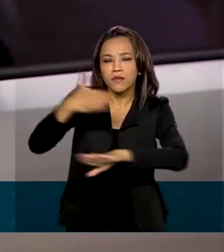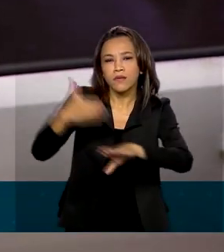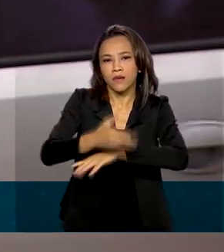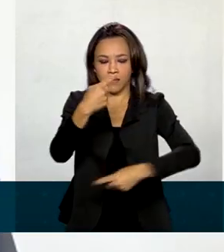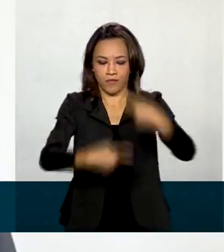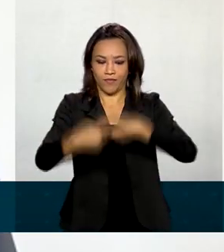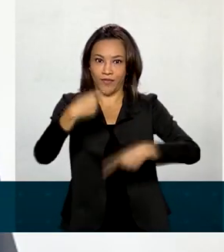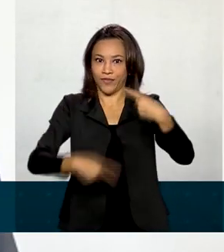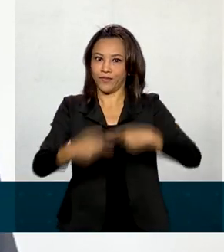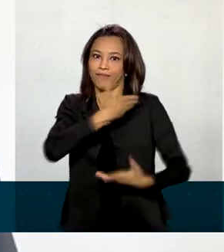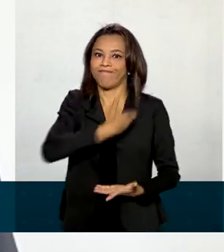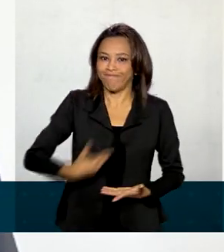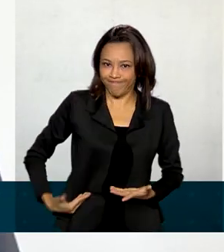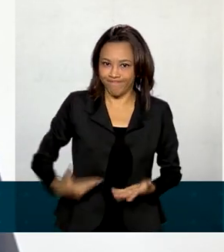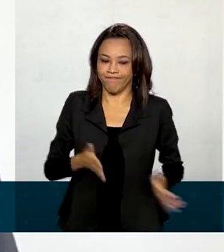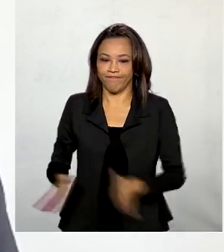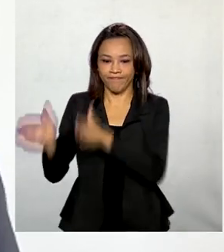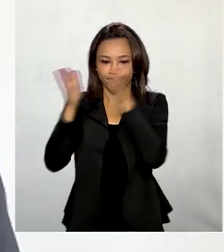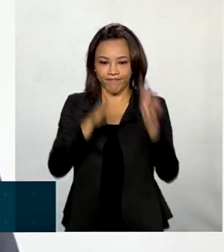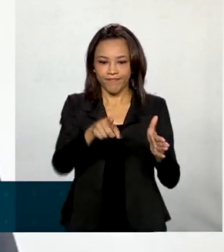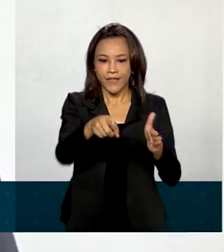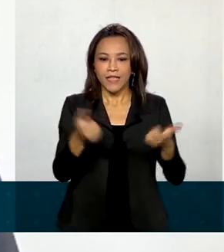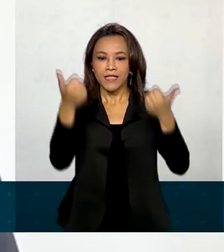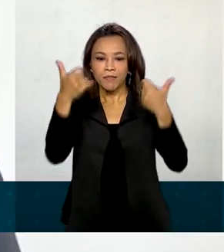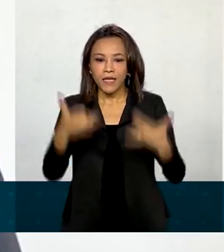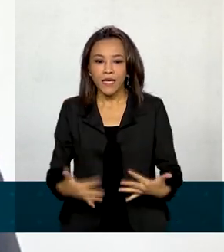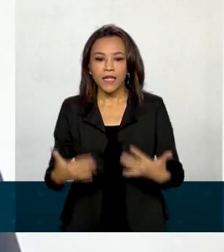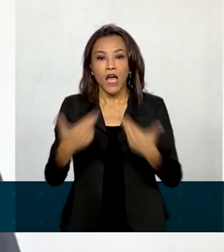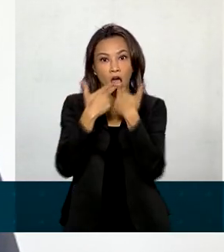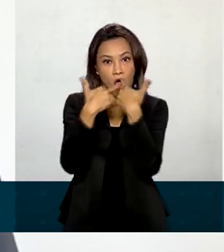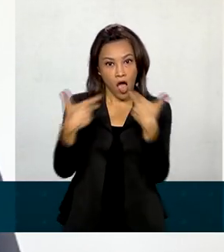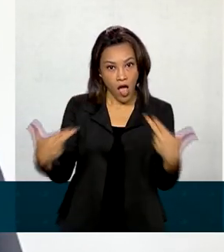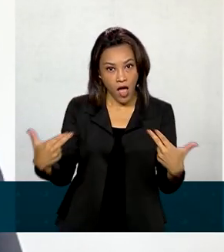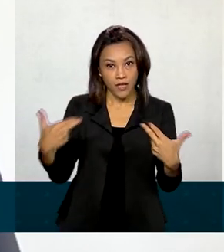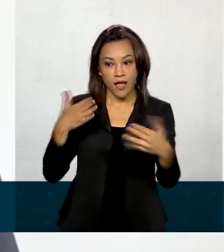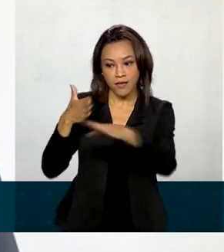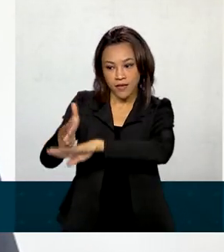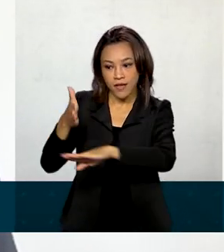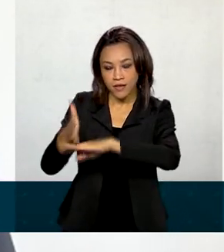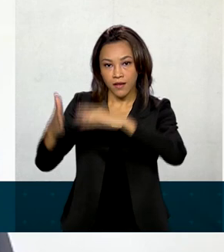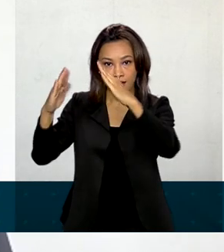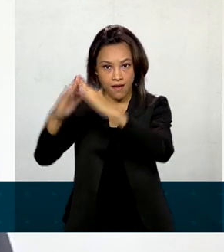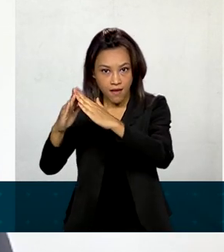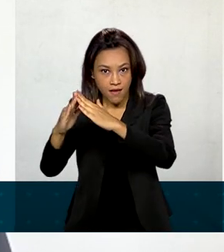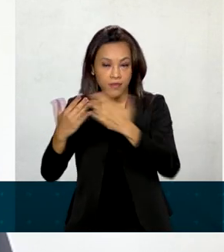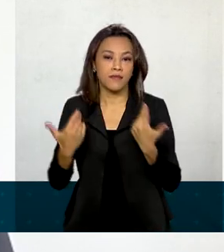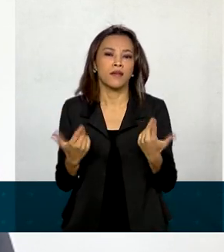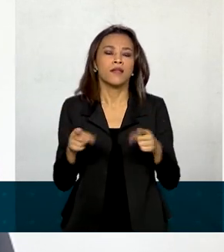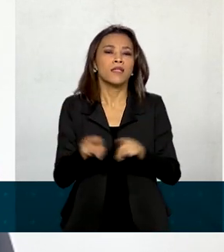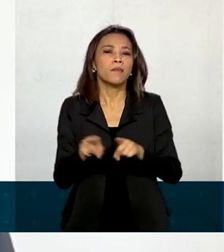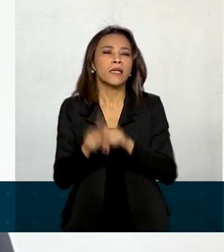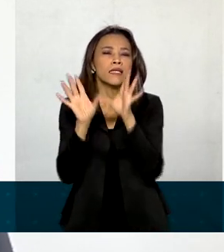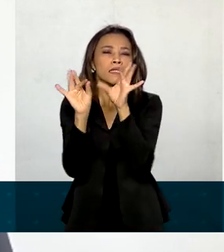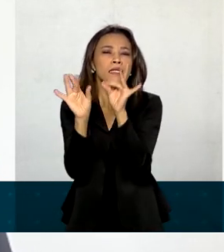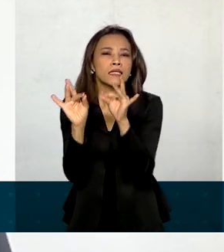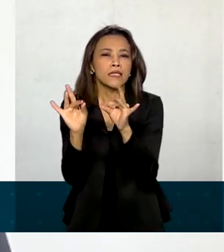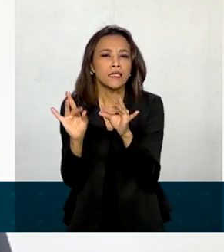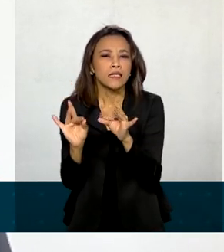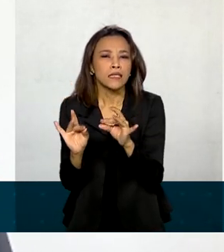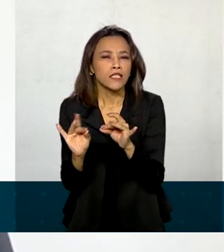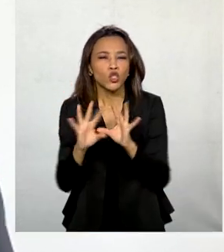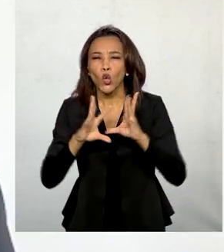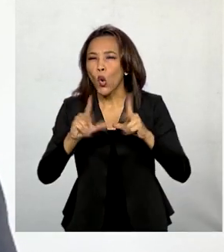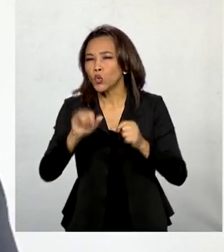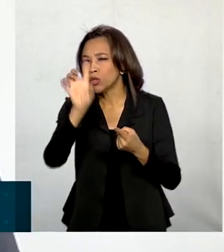públicas. Traz, inclusive, inovações no acesso à moradia e um detalhamento bem rico sobre todos os